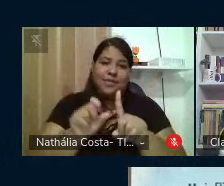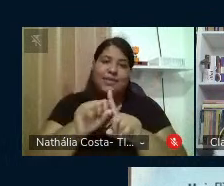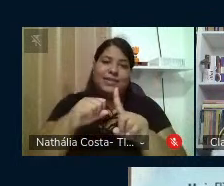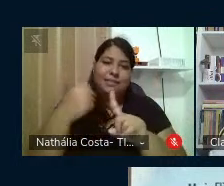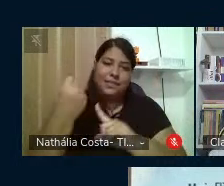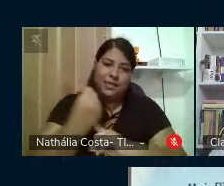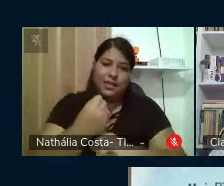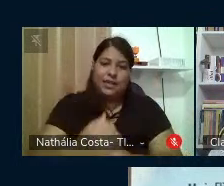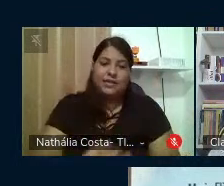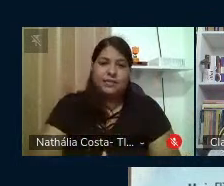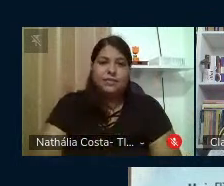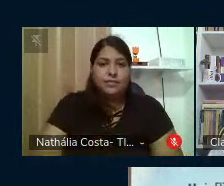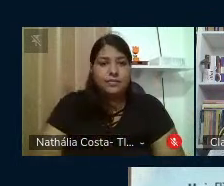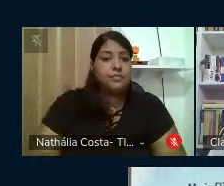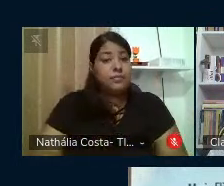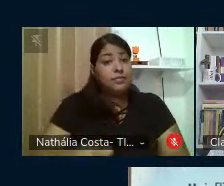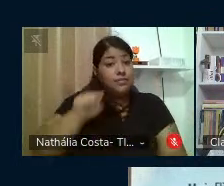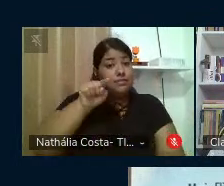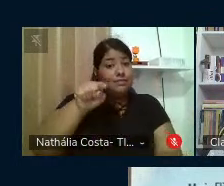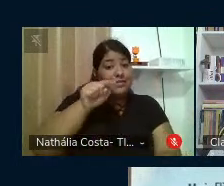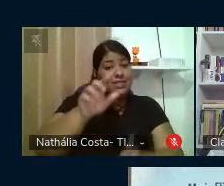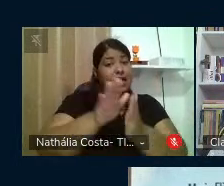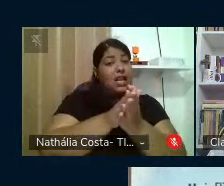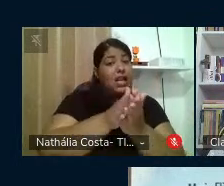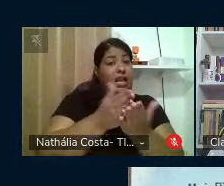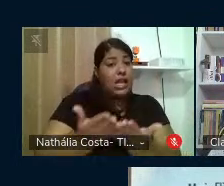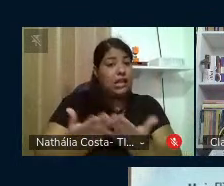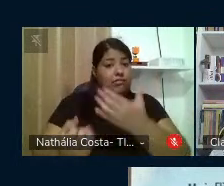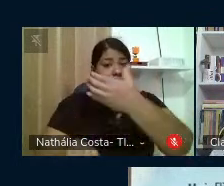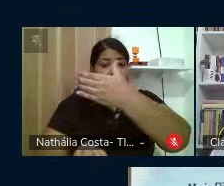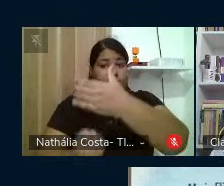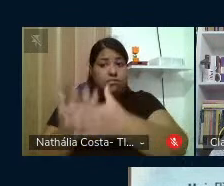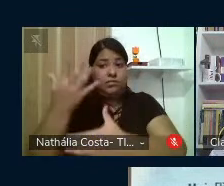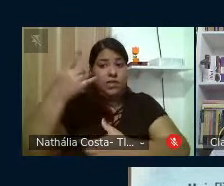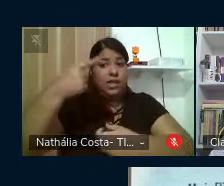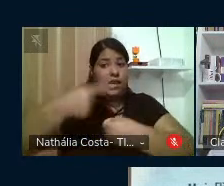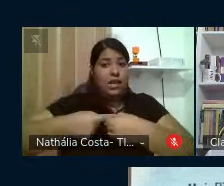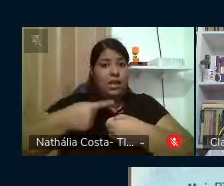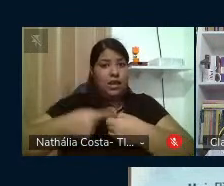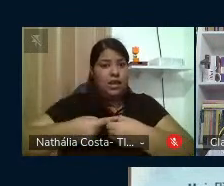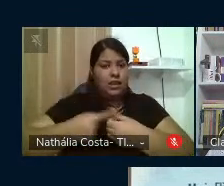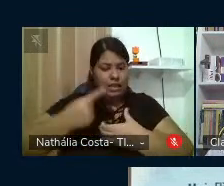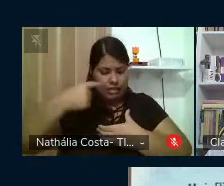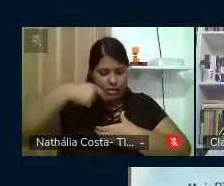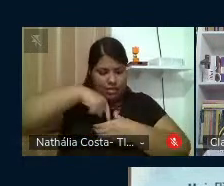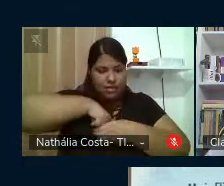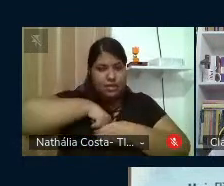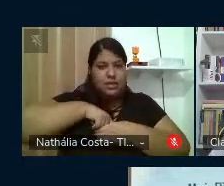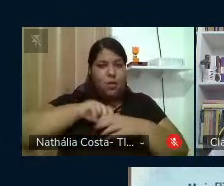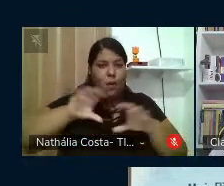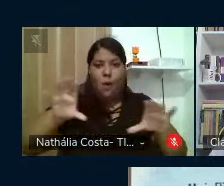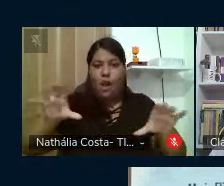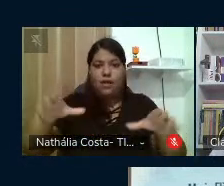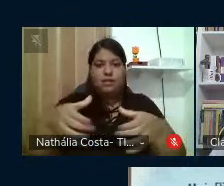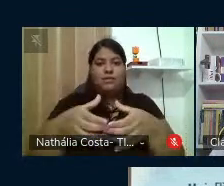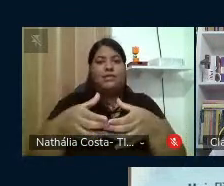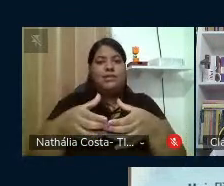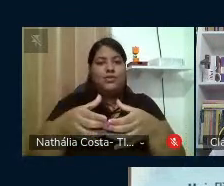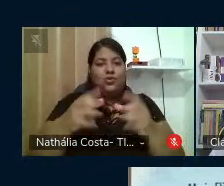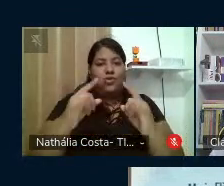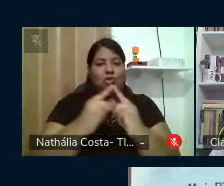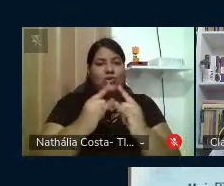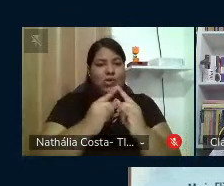Esse é um livro que nasce no interior de um coletivo institucional, a